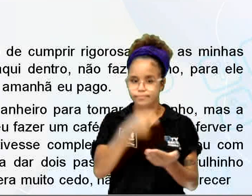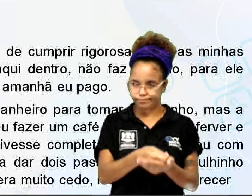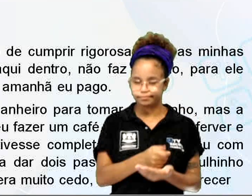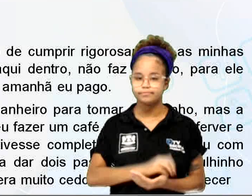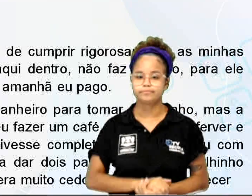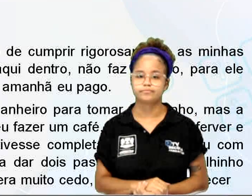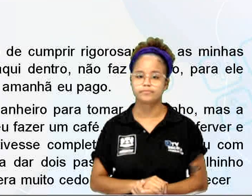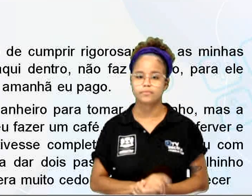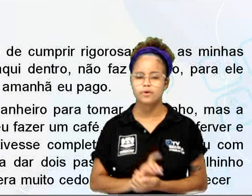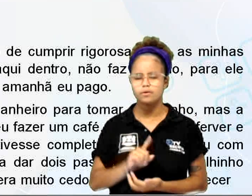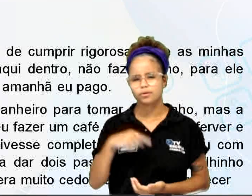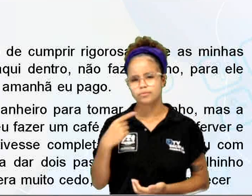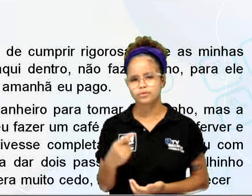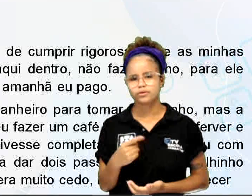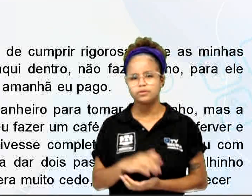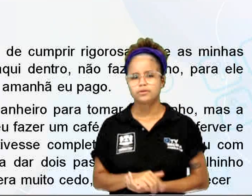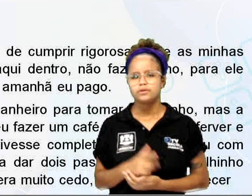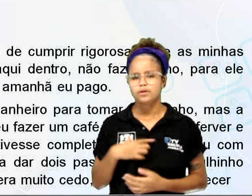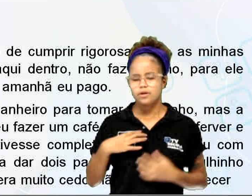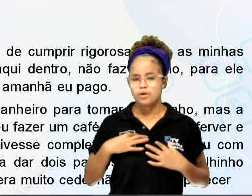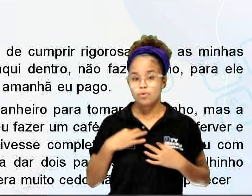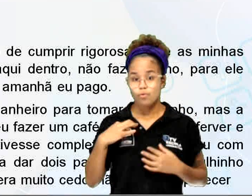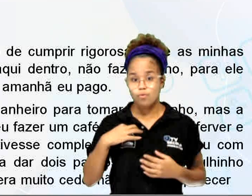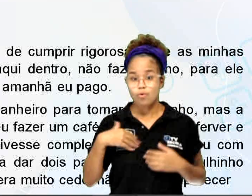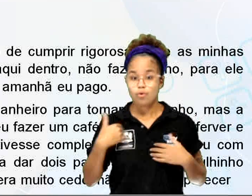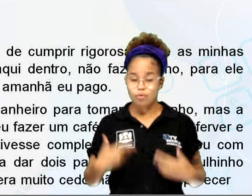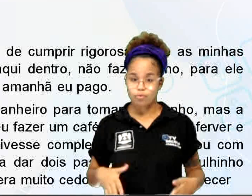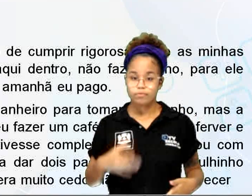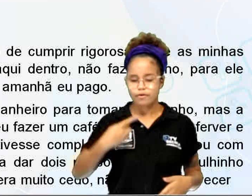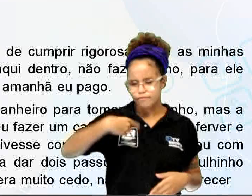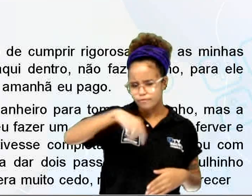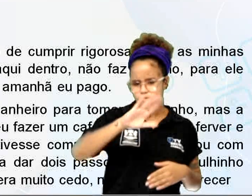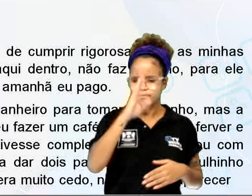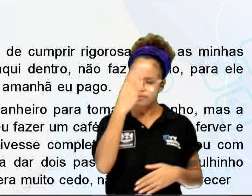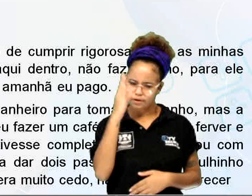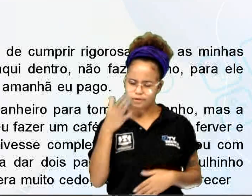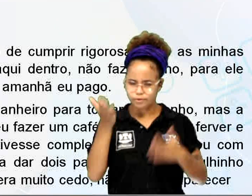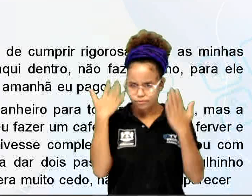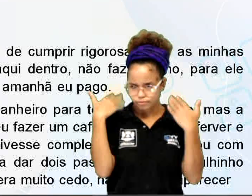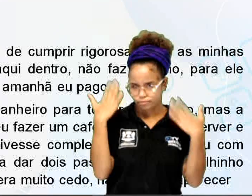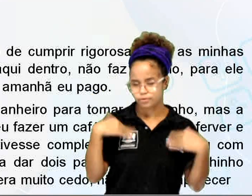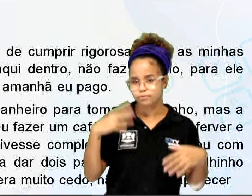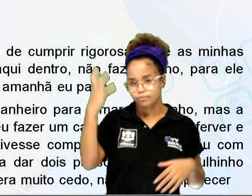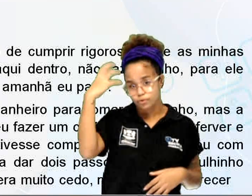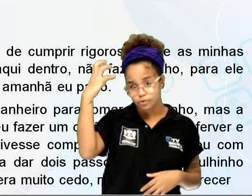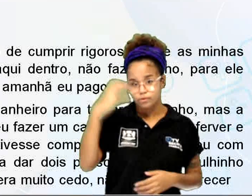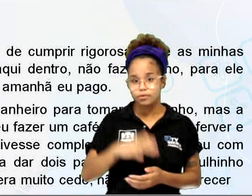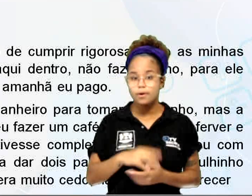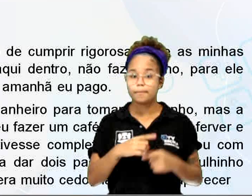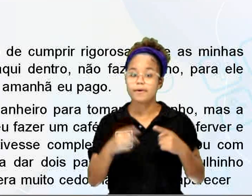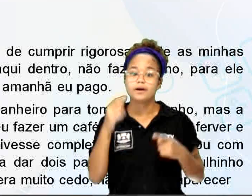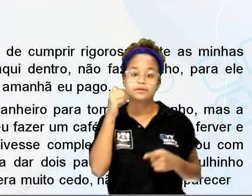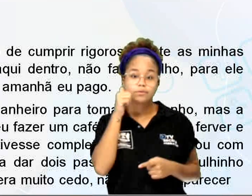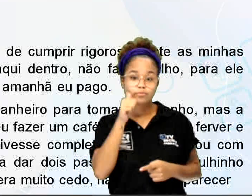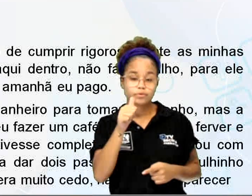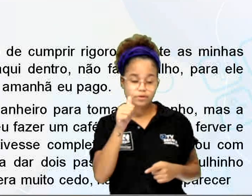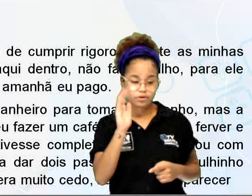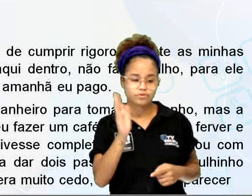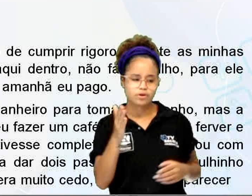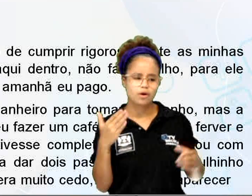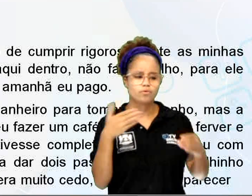Pouco depois, tendo despido o pijama, dirigiu-se ao banheiro para tomar um banho. Mas a mulher já se trancara lá dentro.